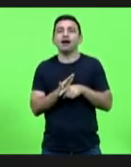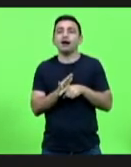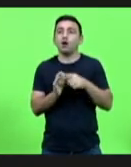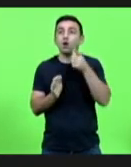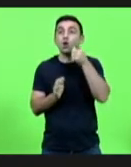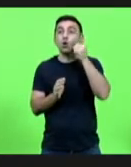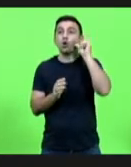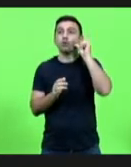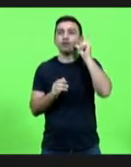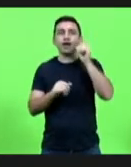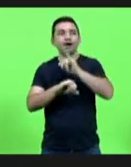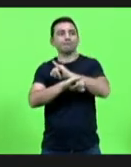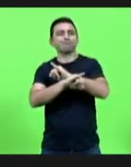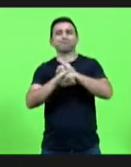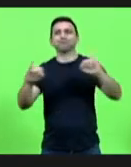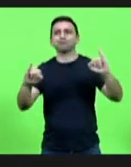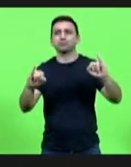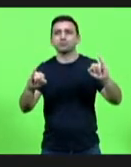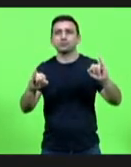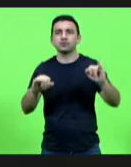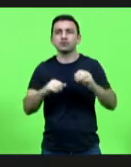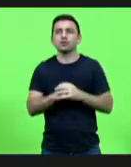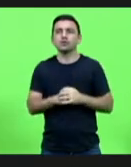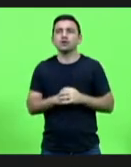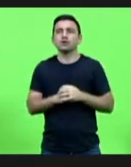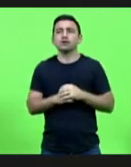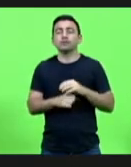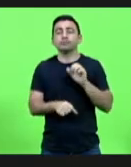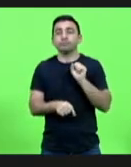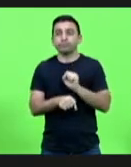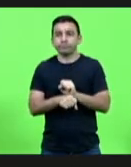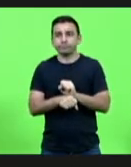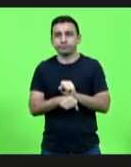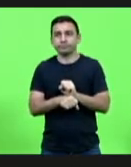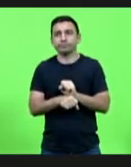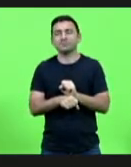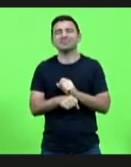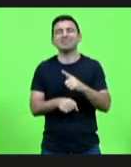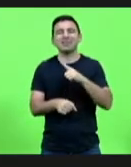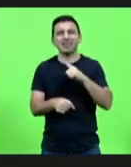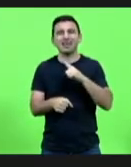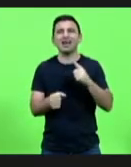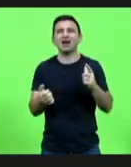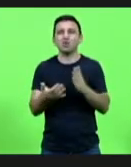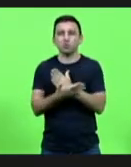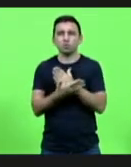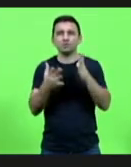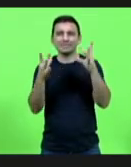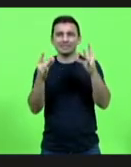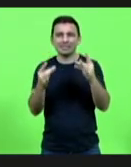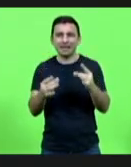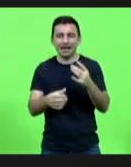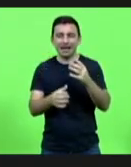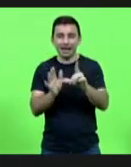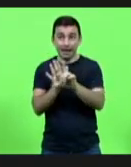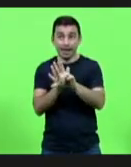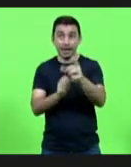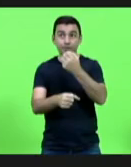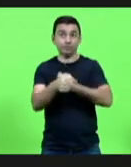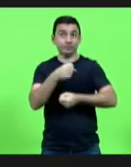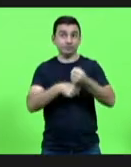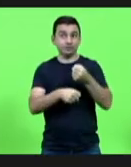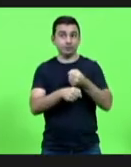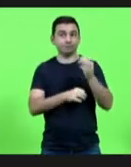notícia de que espere. Então, a gente não sabe, porque tem alguns detalhes que, como a lei foi feita no ano passado, ela estava